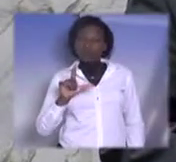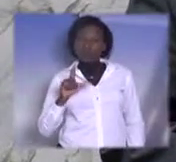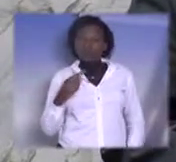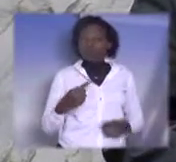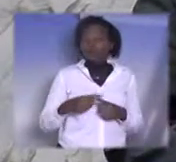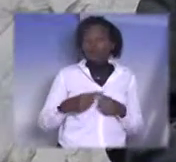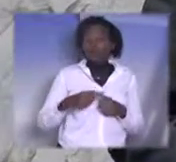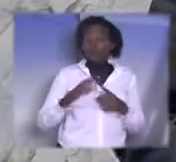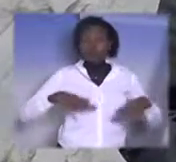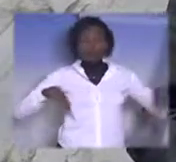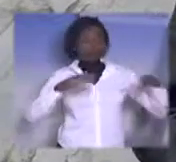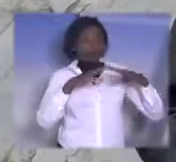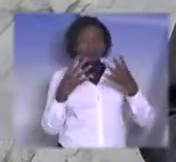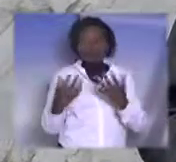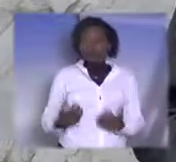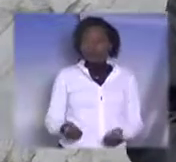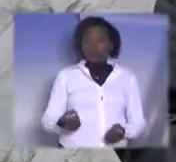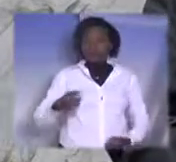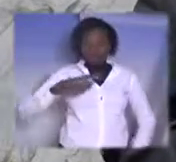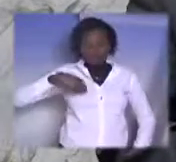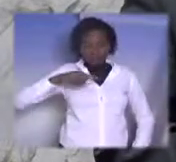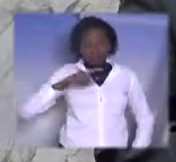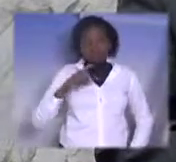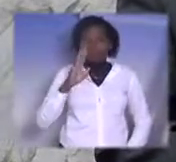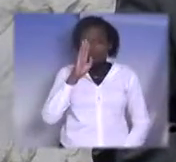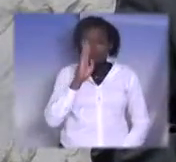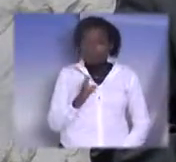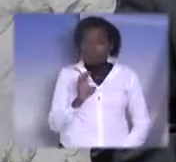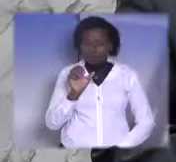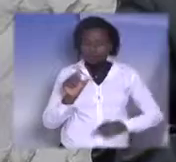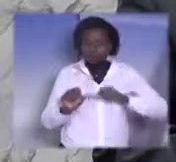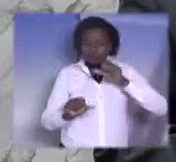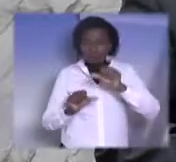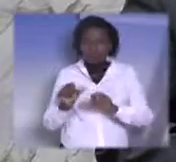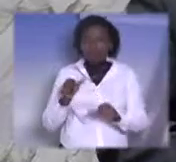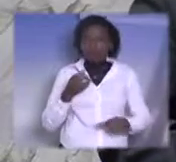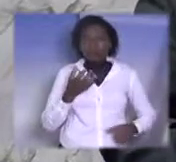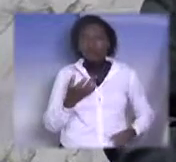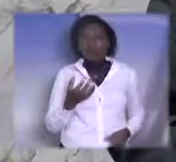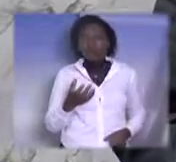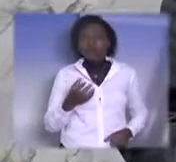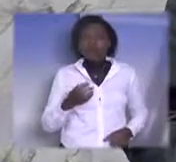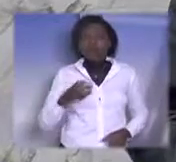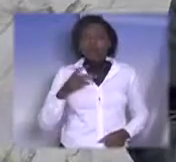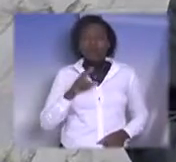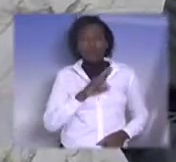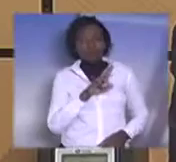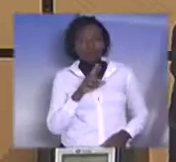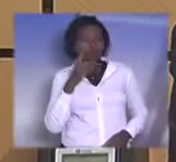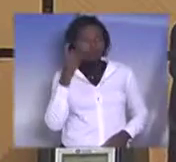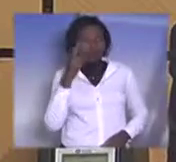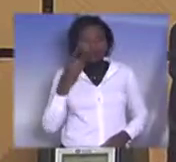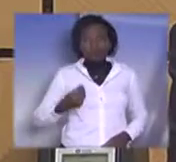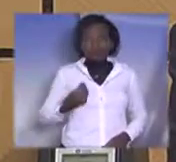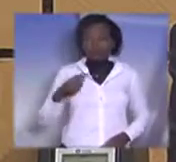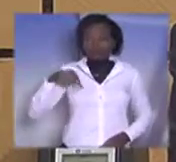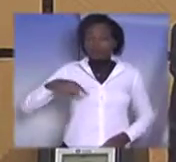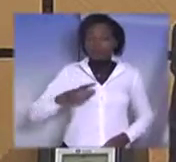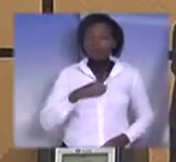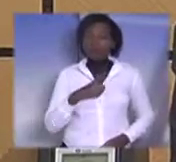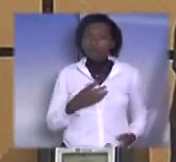permitiu, nós vamos mudar essa realidade, nós temos aqui, posso dizer em nome de todos os deputados que estão aqui presentes e dos demais que não estão, nós temos